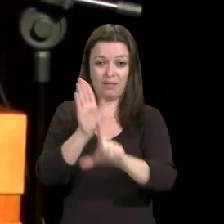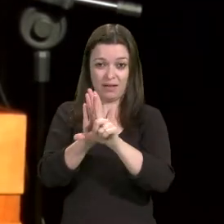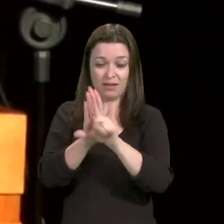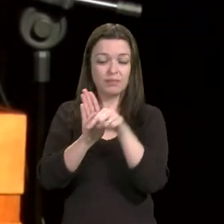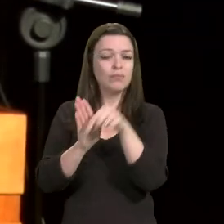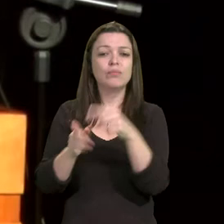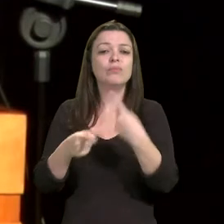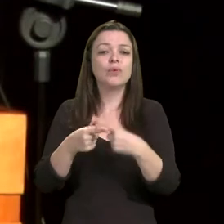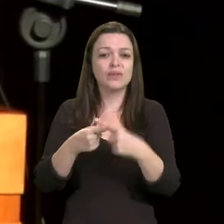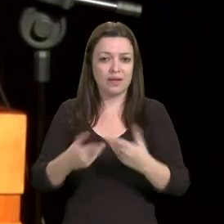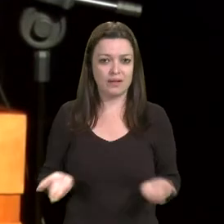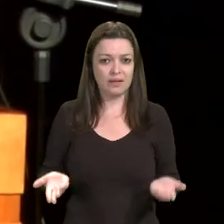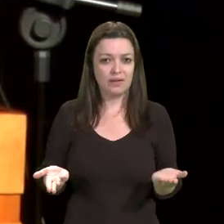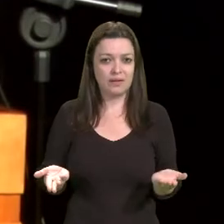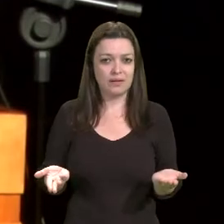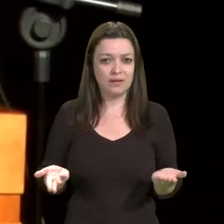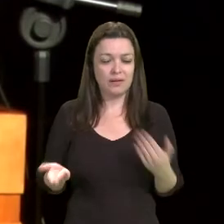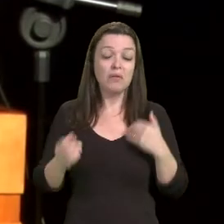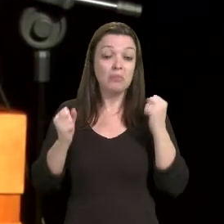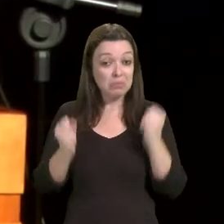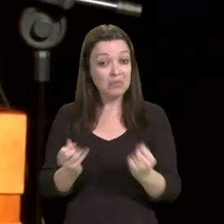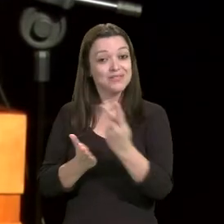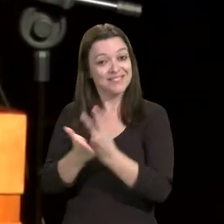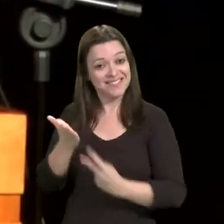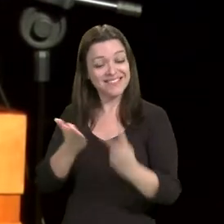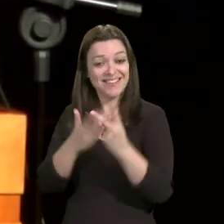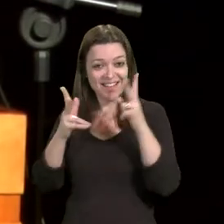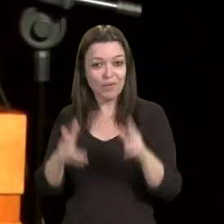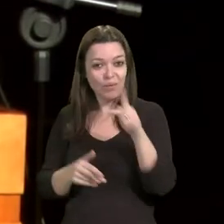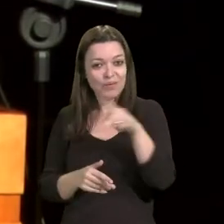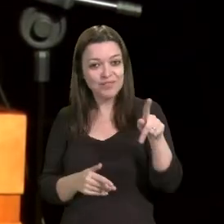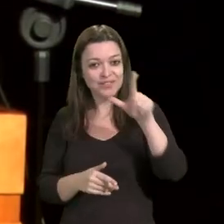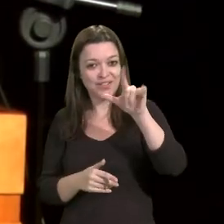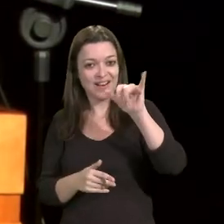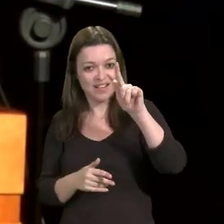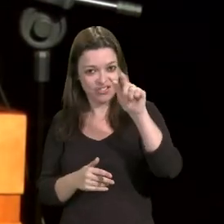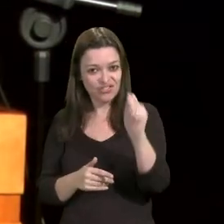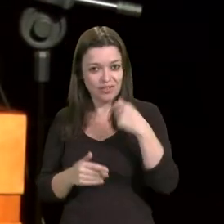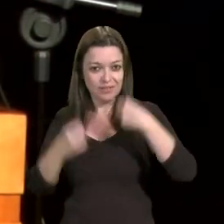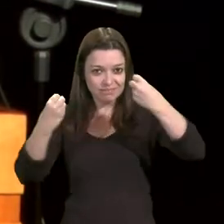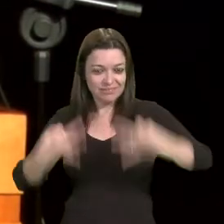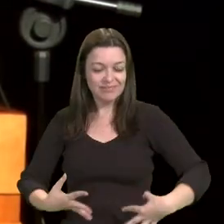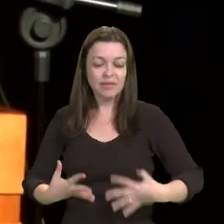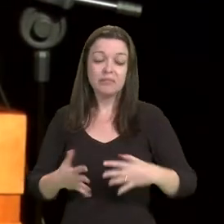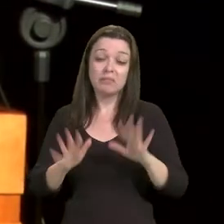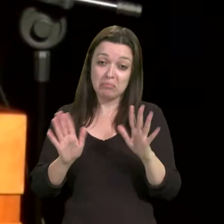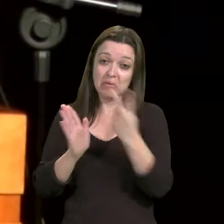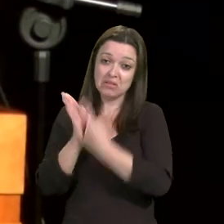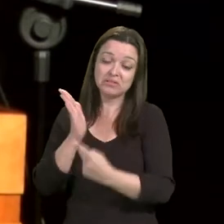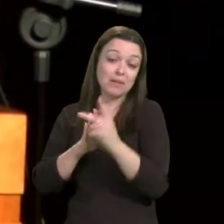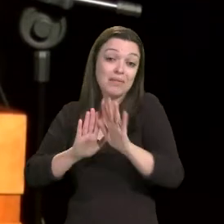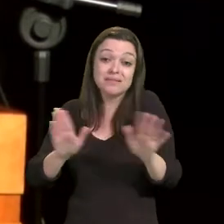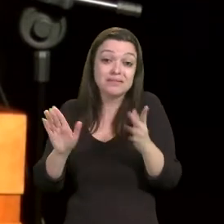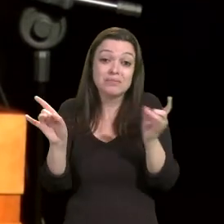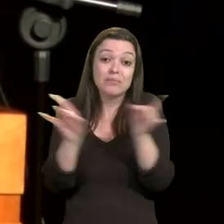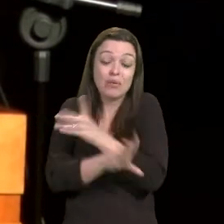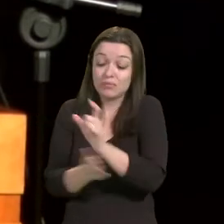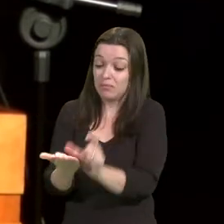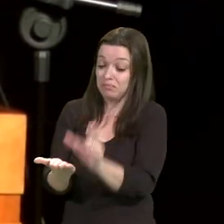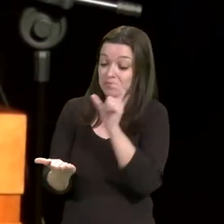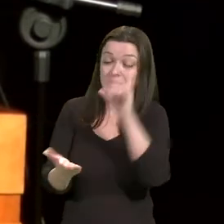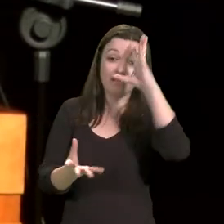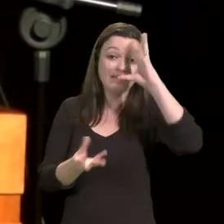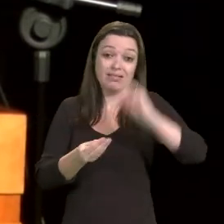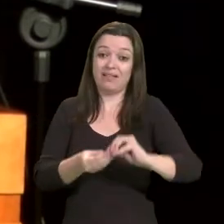poderia desenhar, que nem sugere a Lígia, mas é literal, a